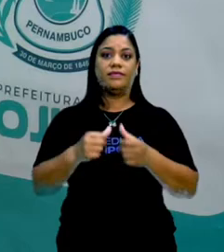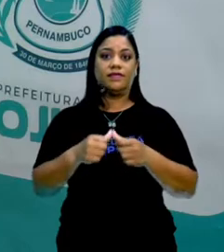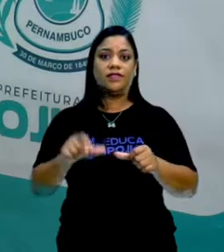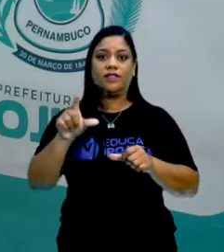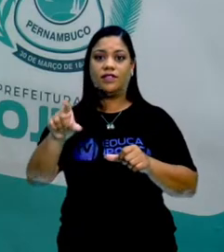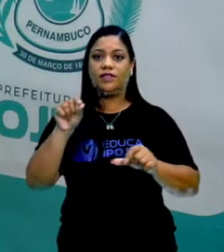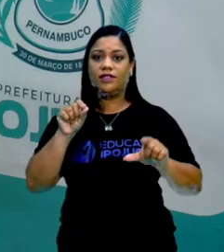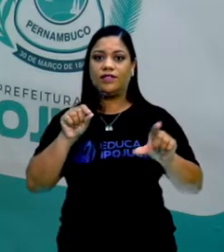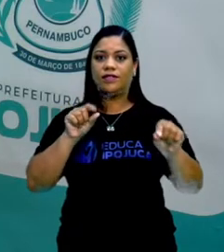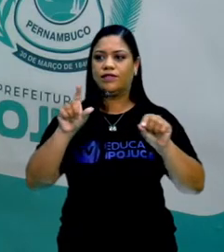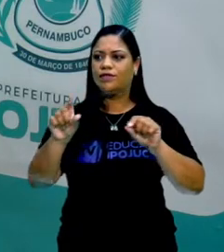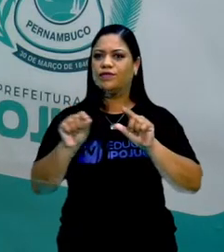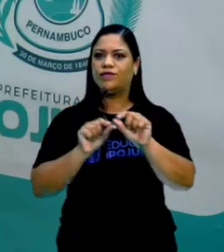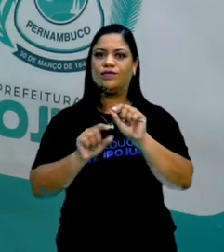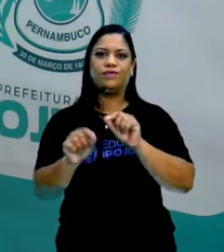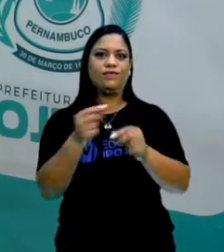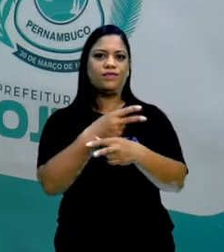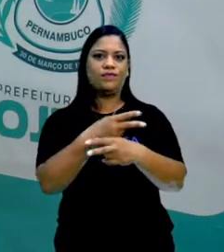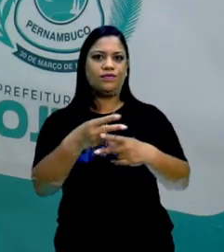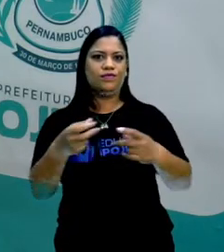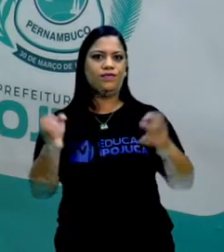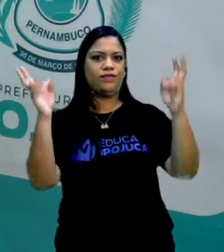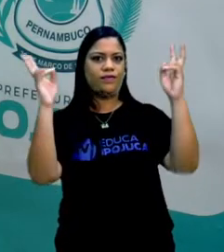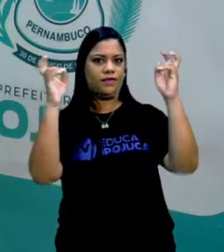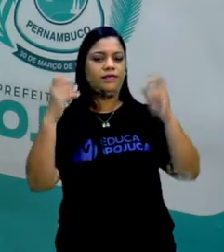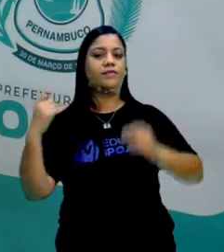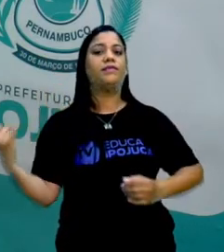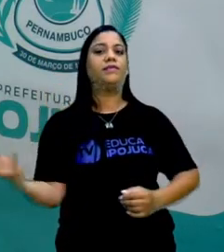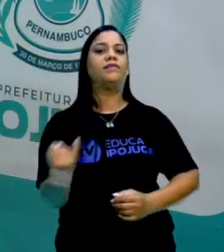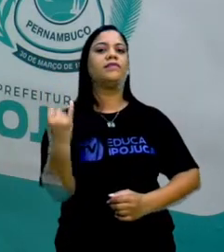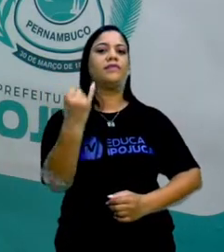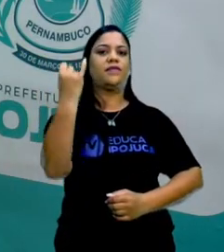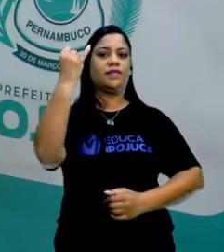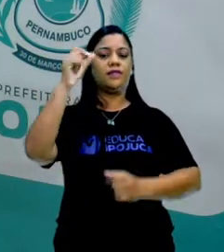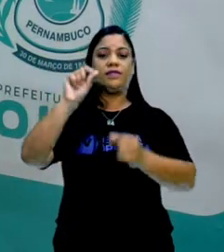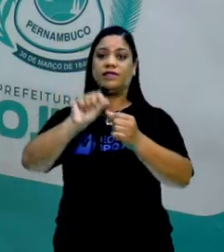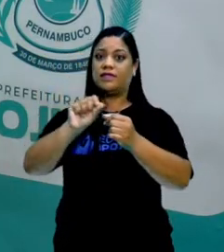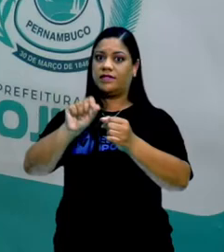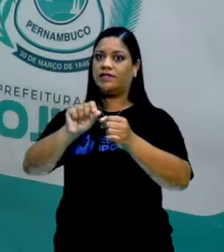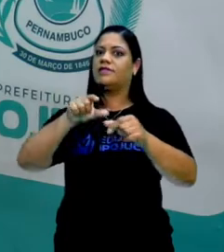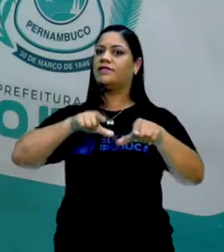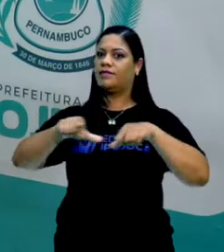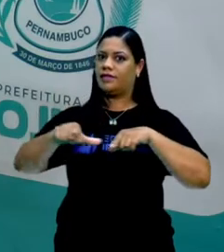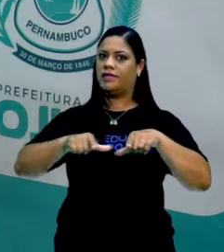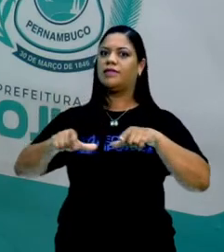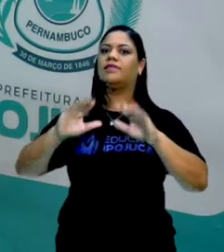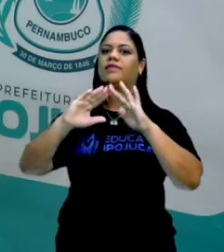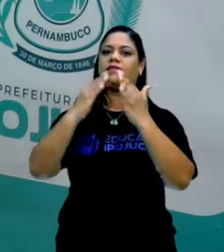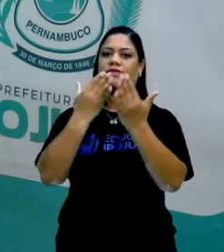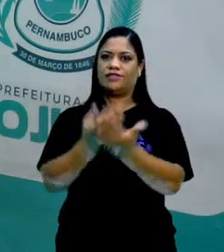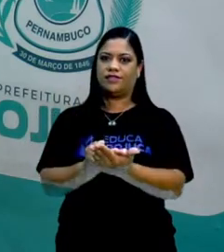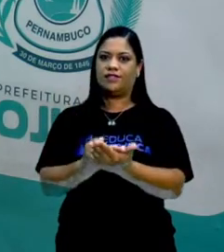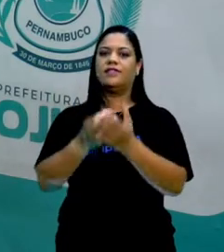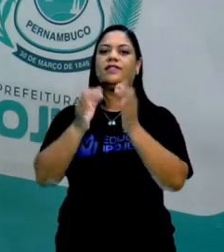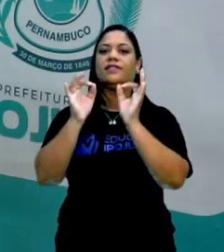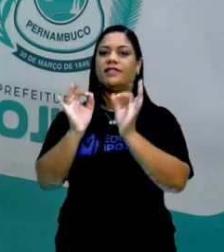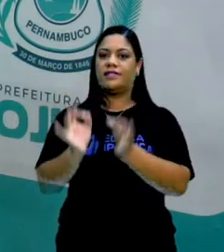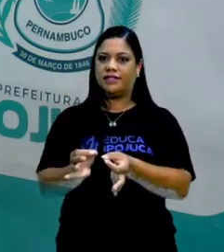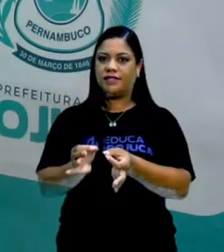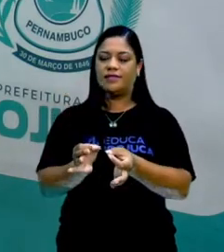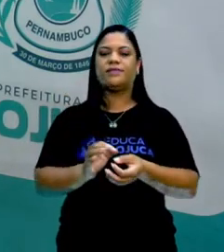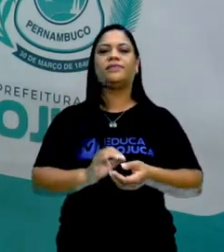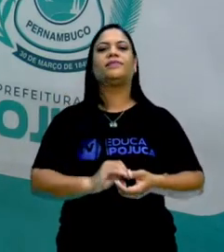selecionando aquilo que é mais importante para o seu trabalho escolar, certo?